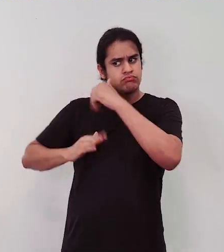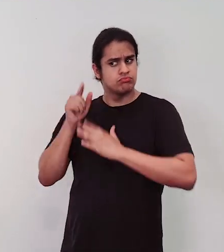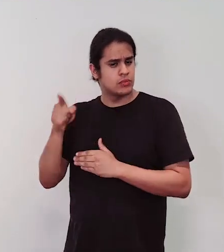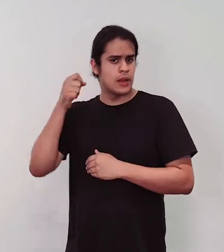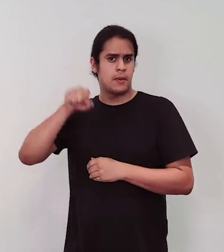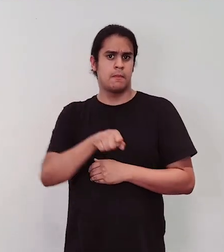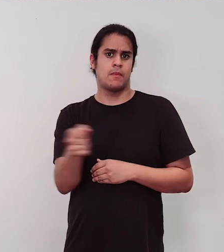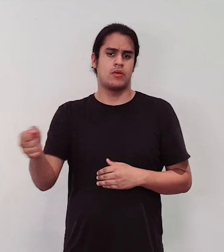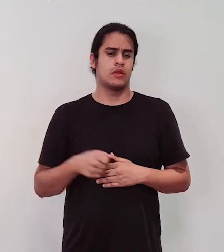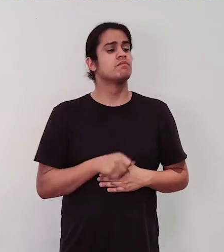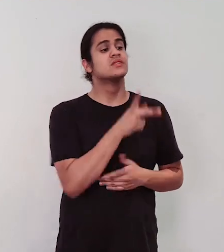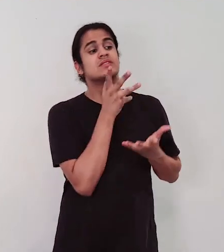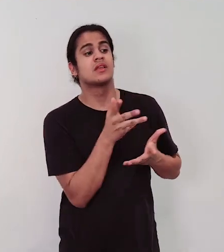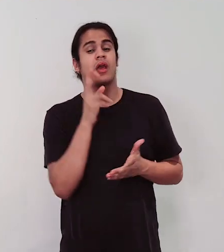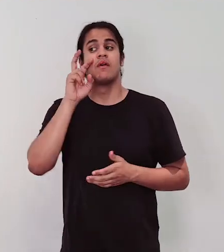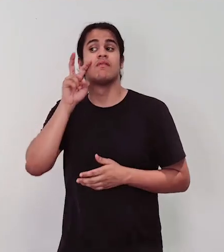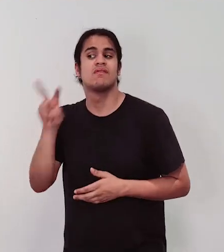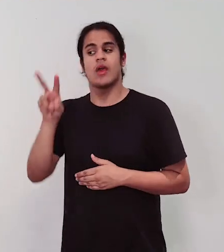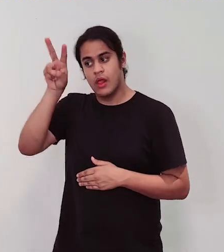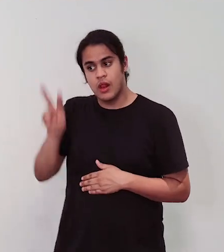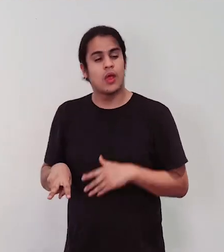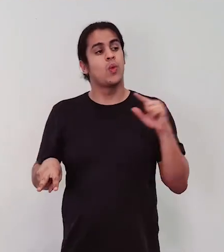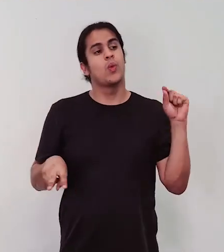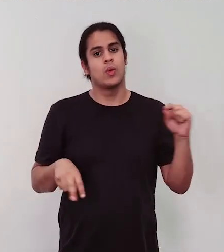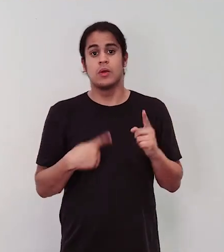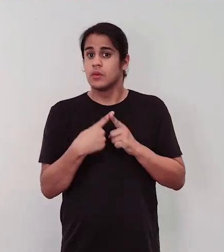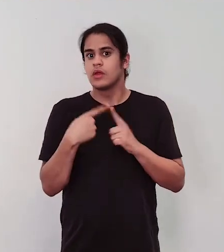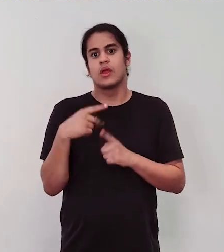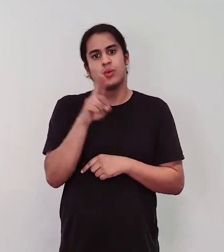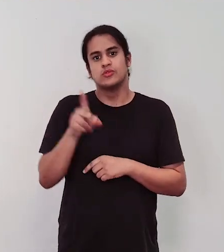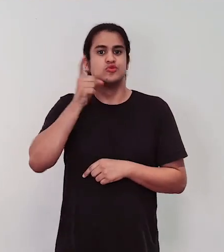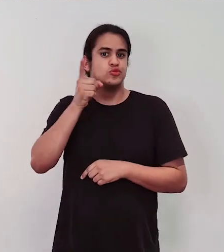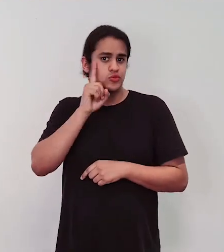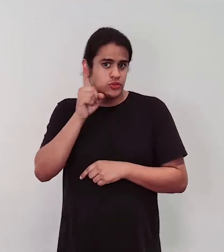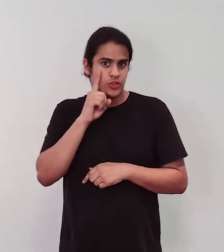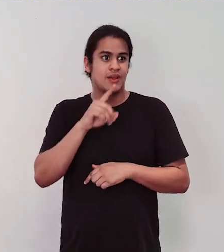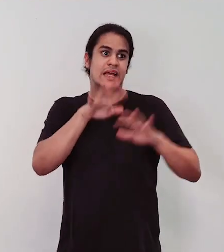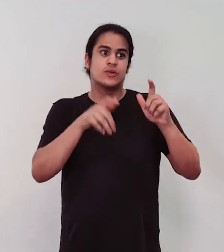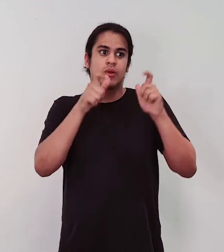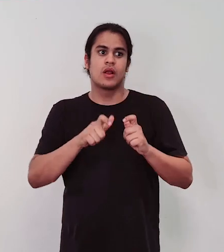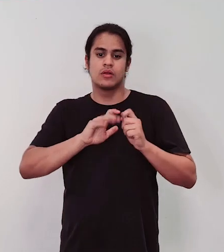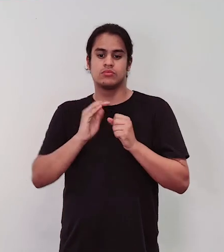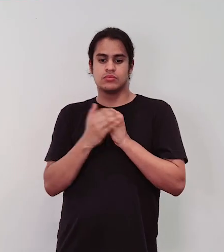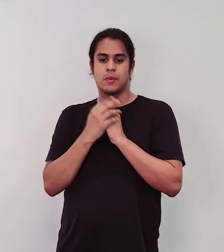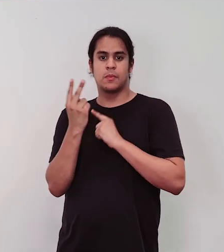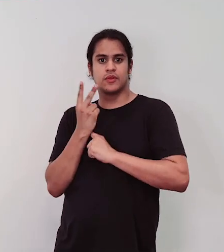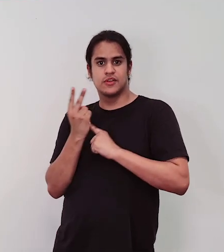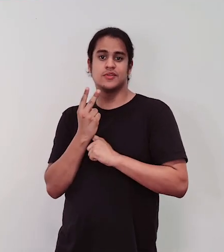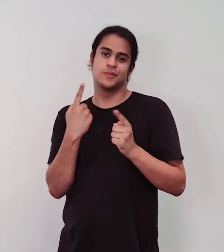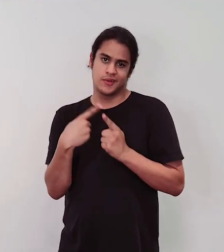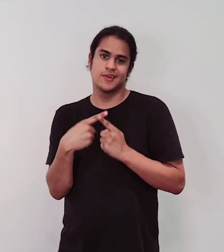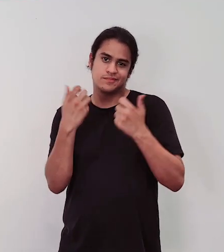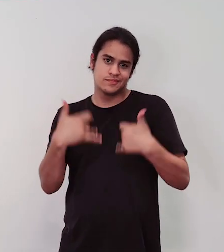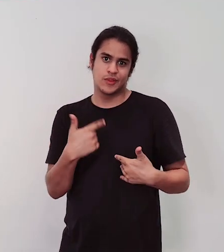e pensar o que elas gostariam de ver naquela porta, dentro daquele ambiente que elas usavam tanto, que era um lugar até de refúgio, porque era um lugar menos vigilante, como eu já